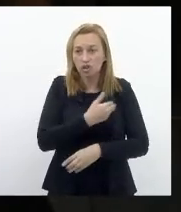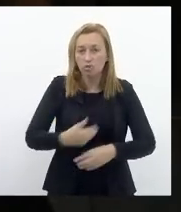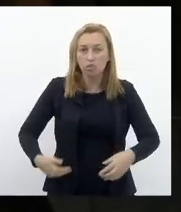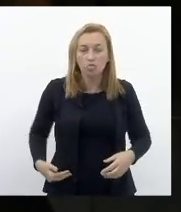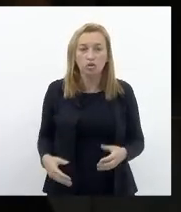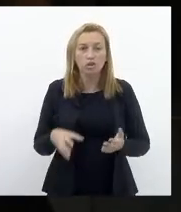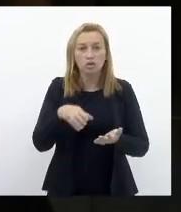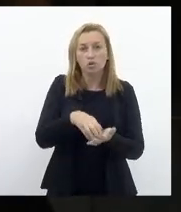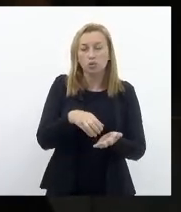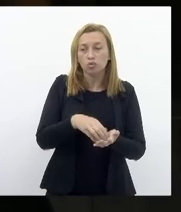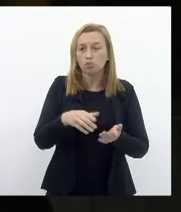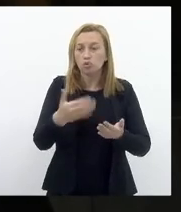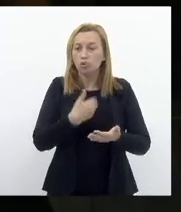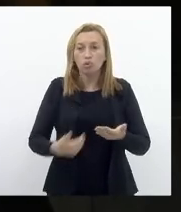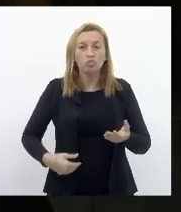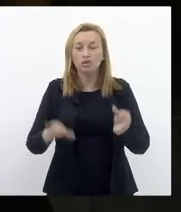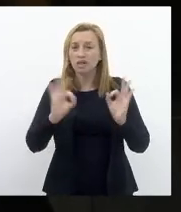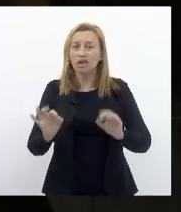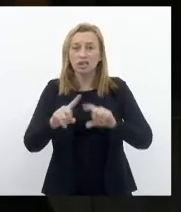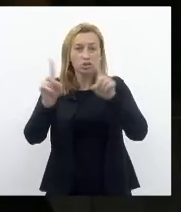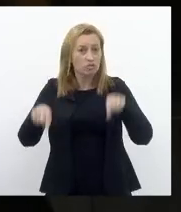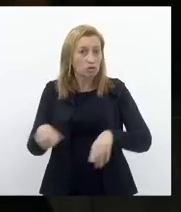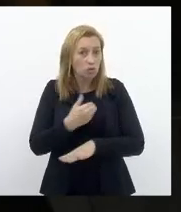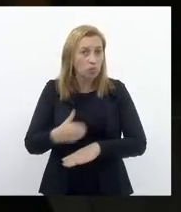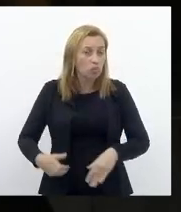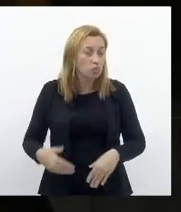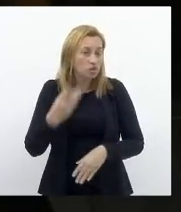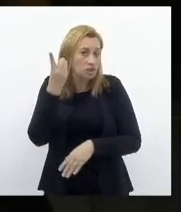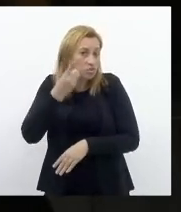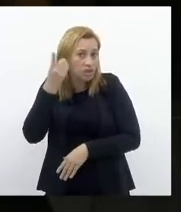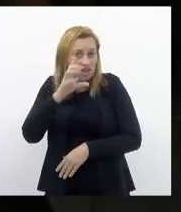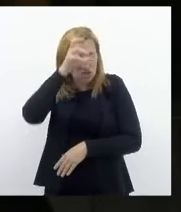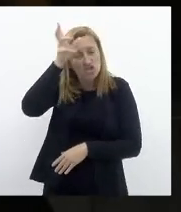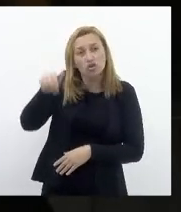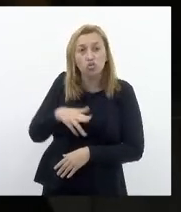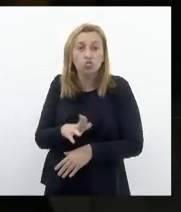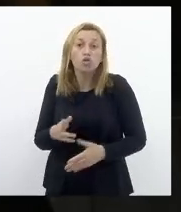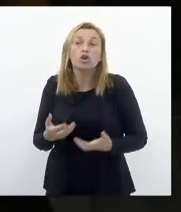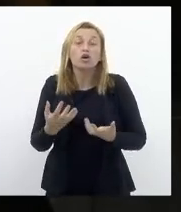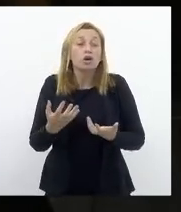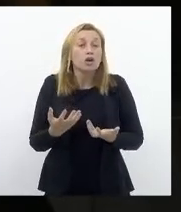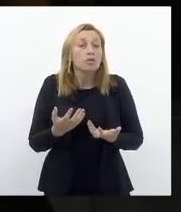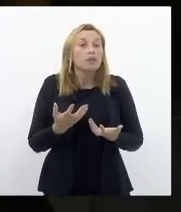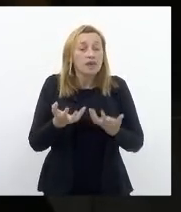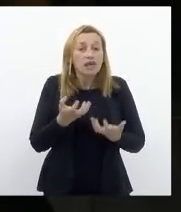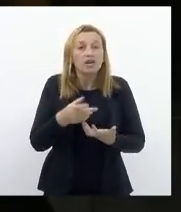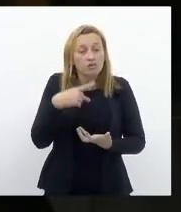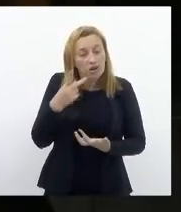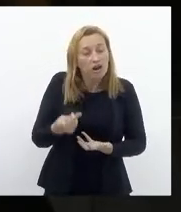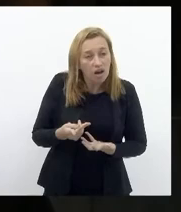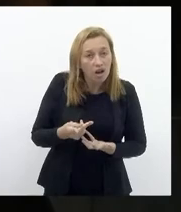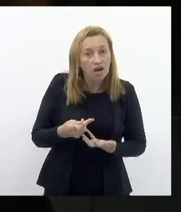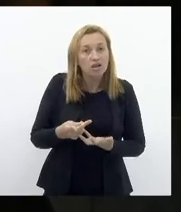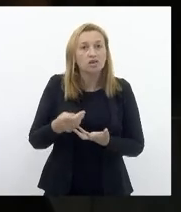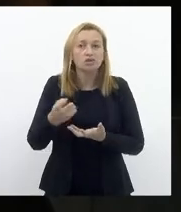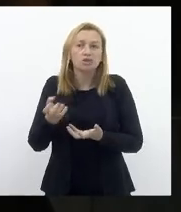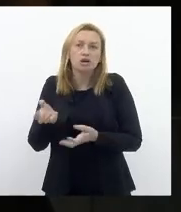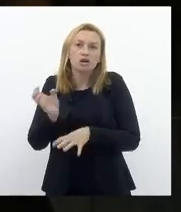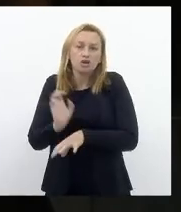Isso não se faz Sem servidores públicos Deputado Tia Ju É disso que se estão A gente quer endossar A concepção de estado